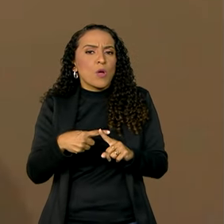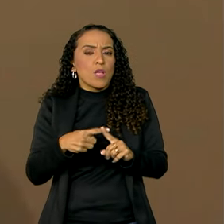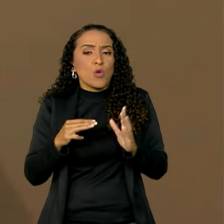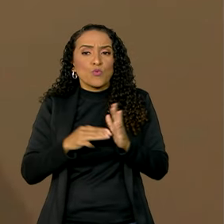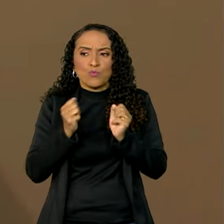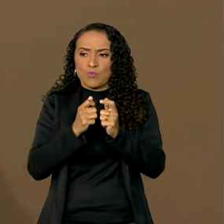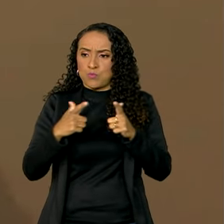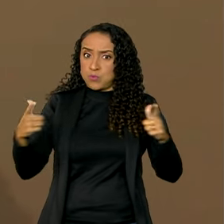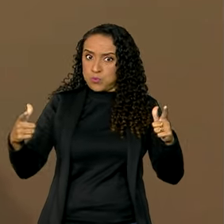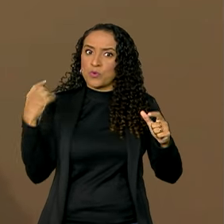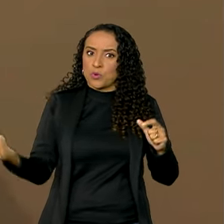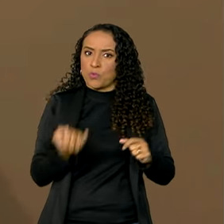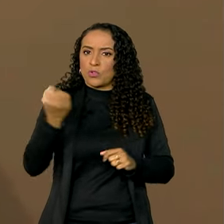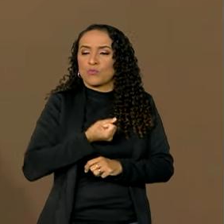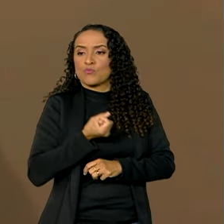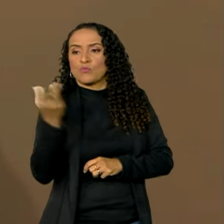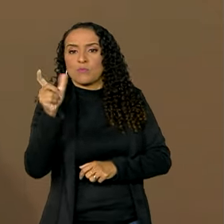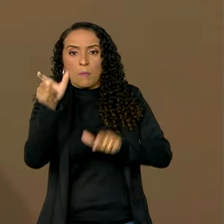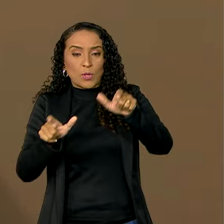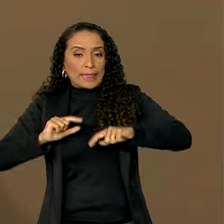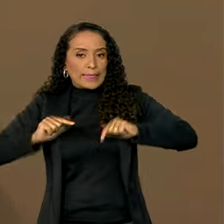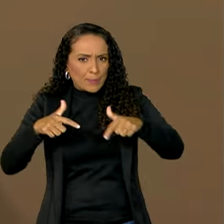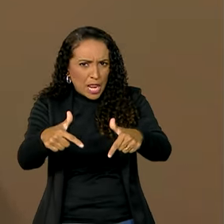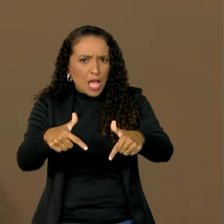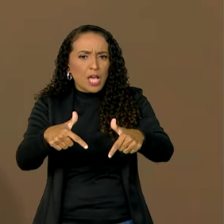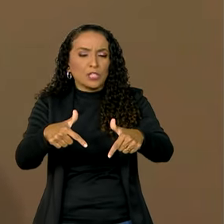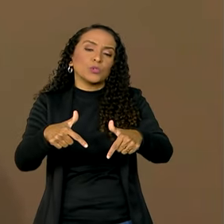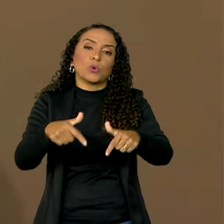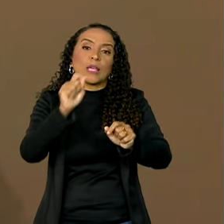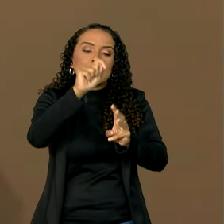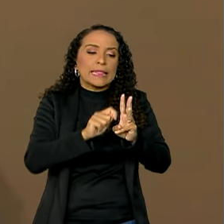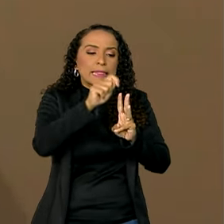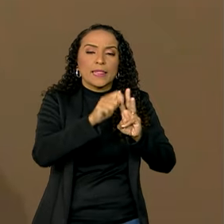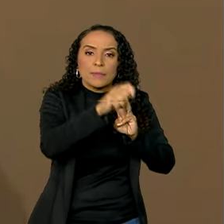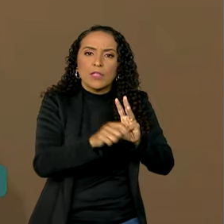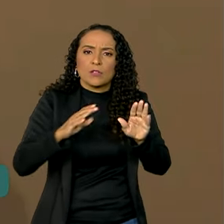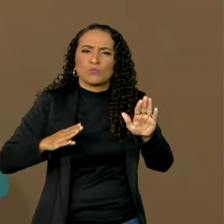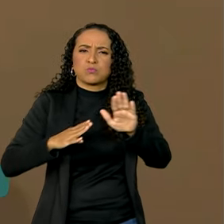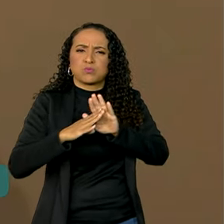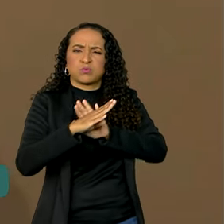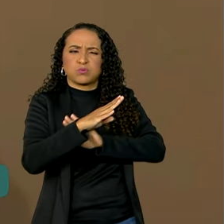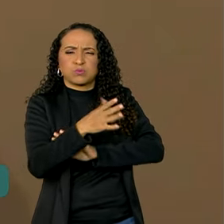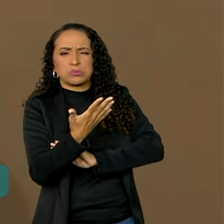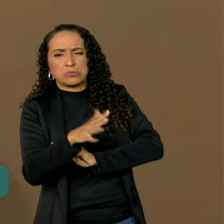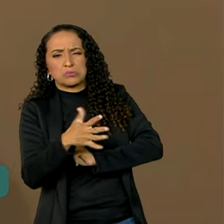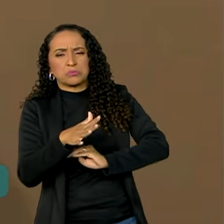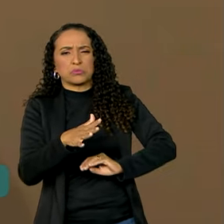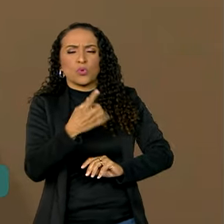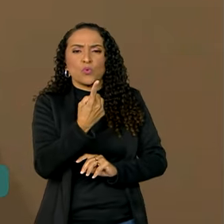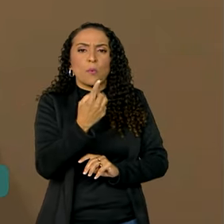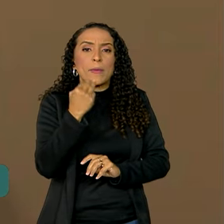expansão importante do número de trabalhadores, que em um trimestre cresceu em aproximadamente